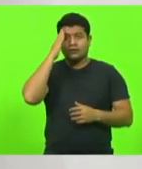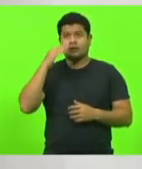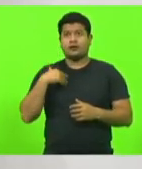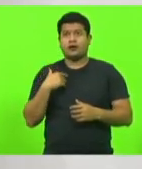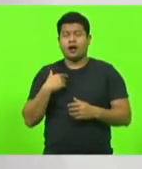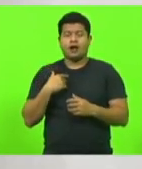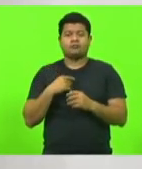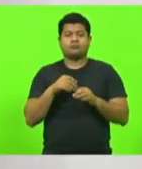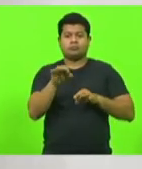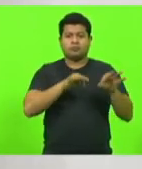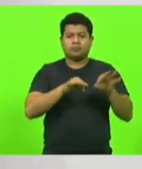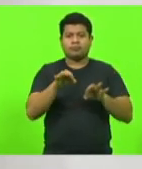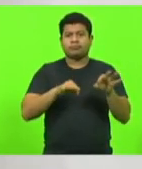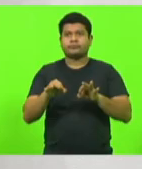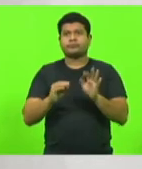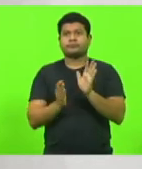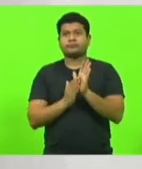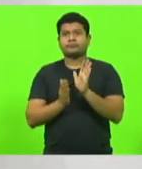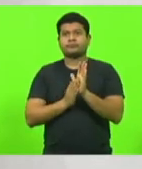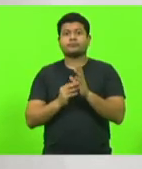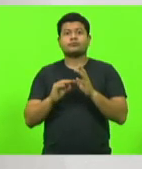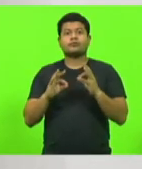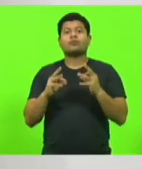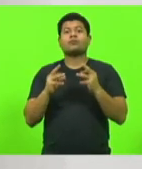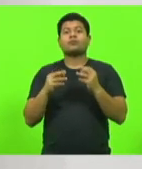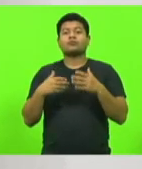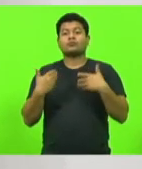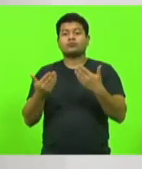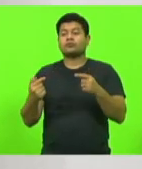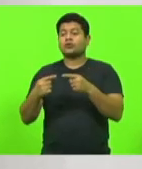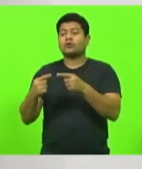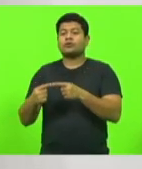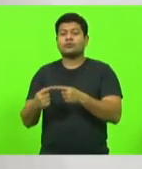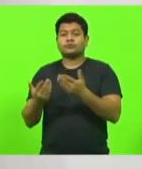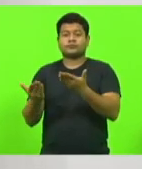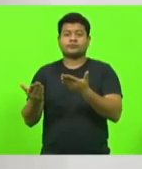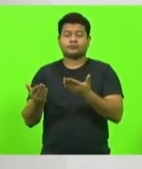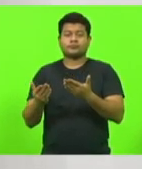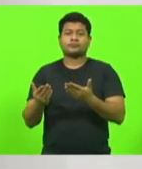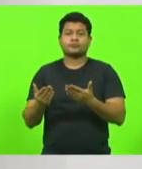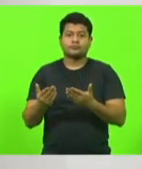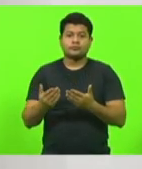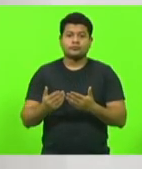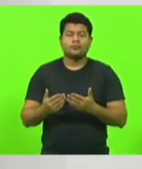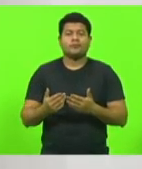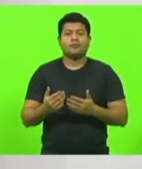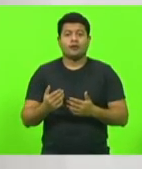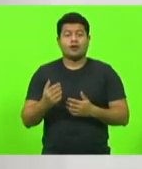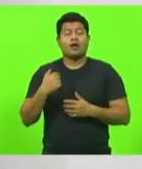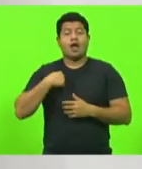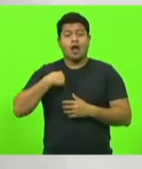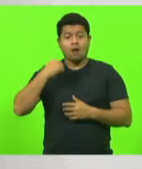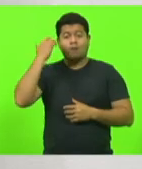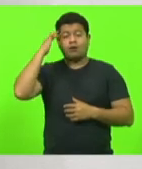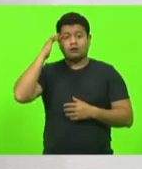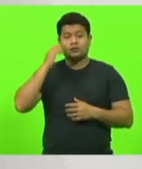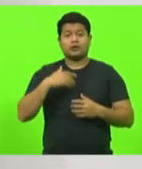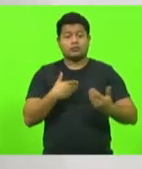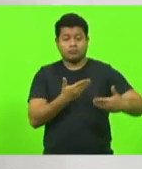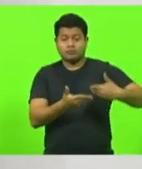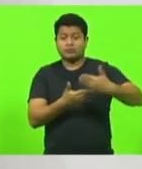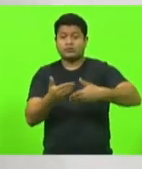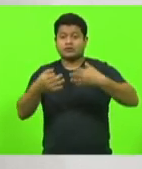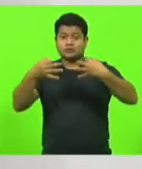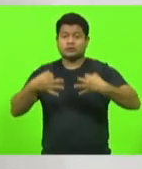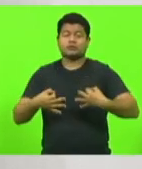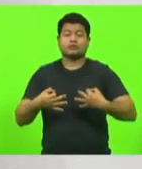no projeto, do que ele se propõe, quais são as propostas que encontra no projeto. Para mim, essa seria a forma e, se Deus quiser, essa